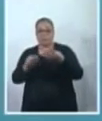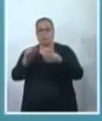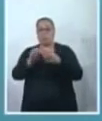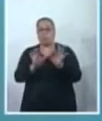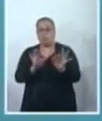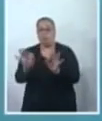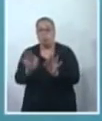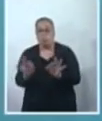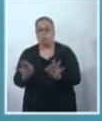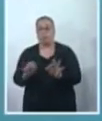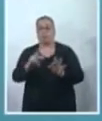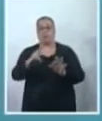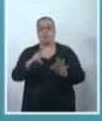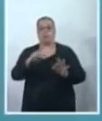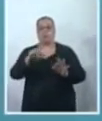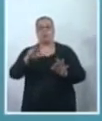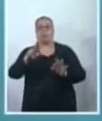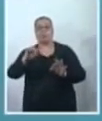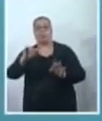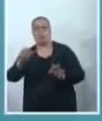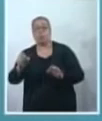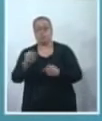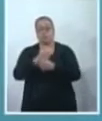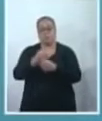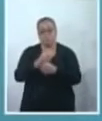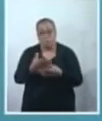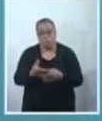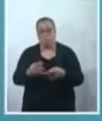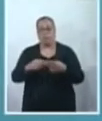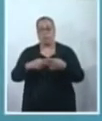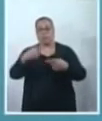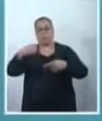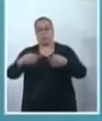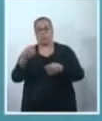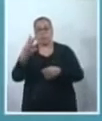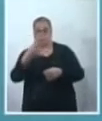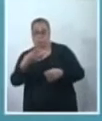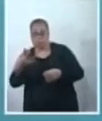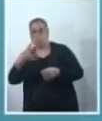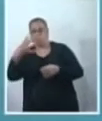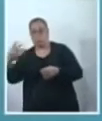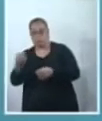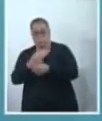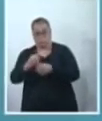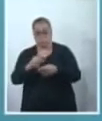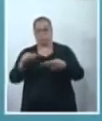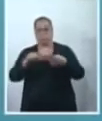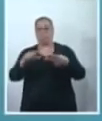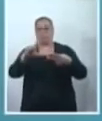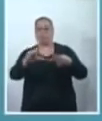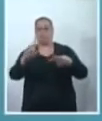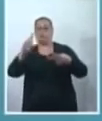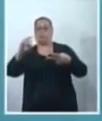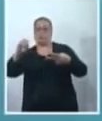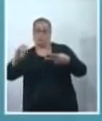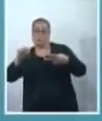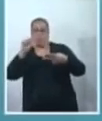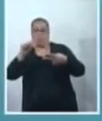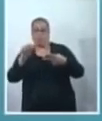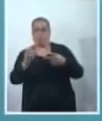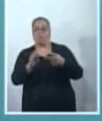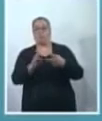plurianual, que a gente vota e debate de quatro em quatro anos. A LDOXA é a lei de